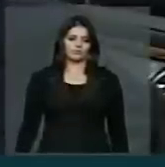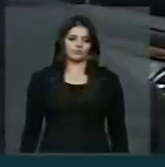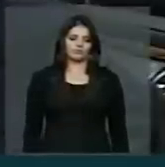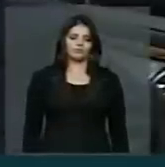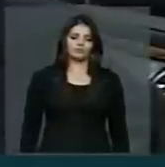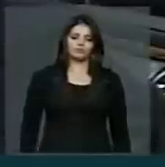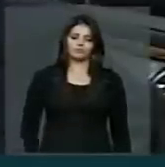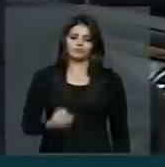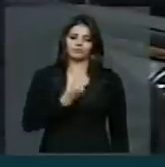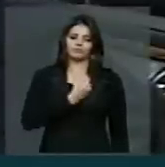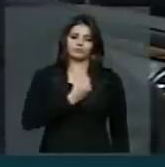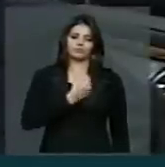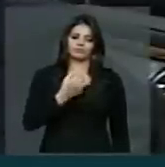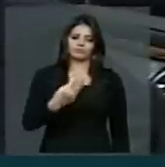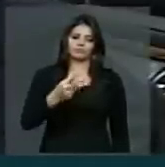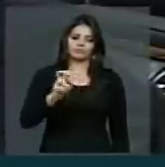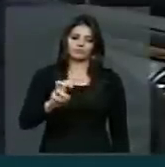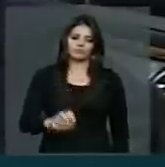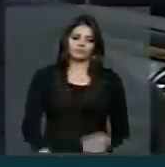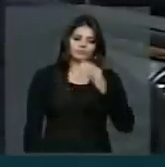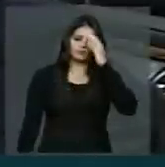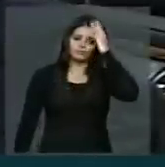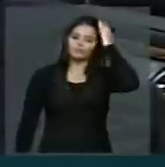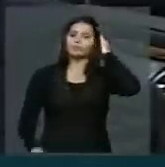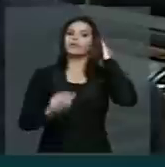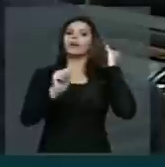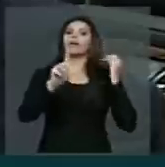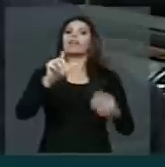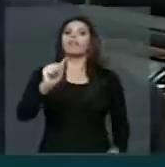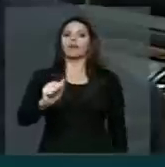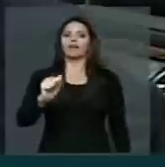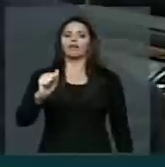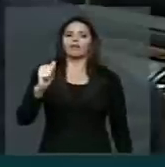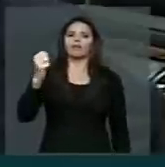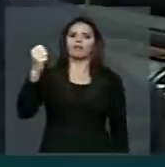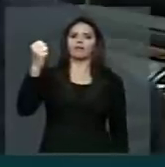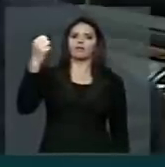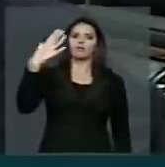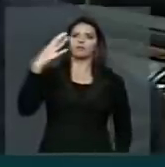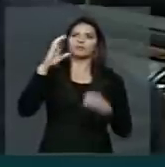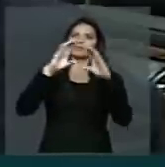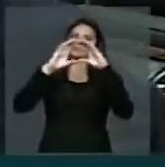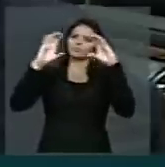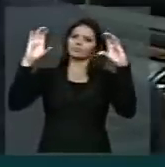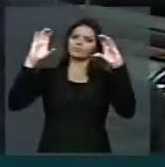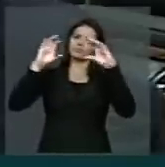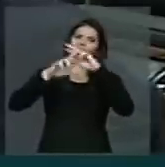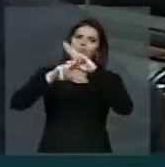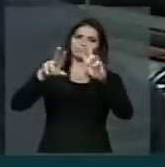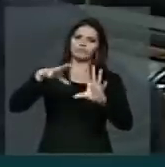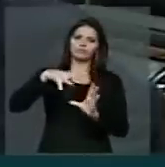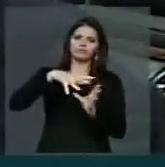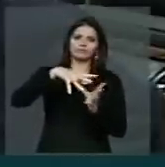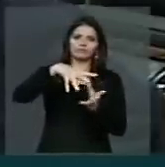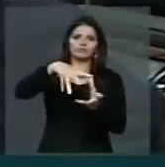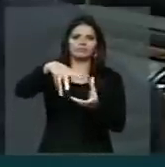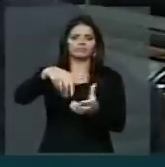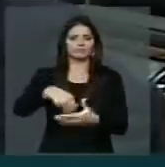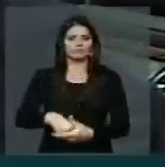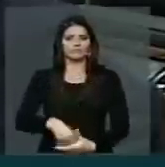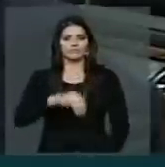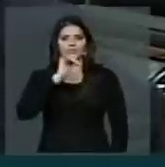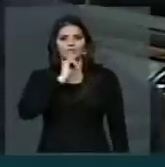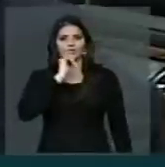35. Alá é a luz dos céus e da terra. O